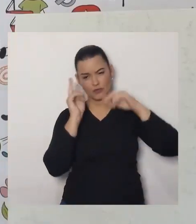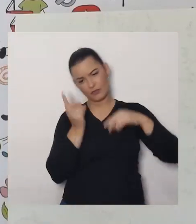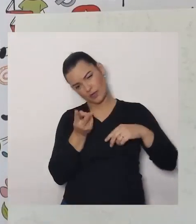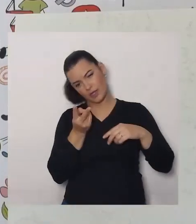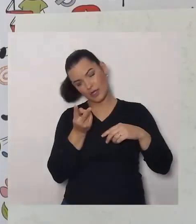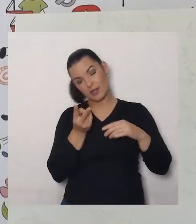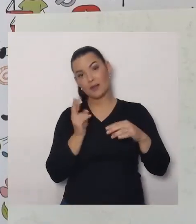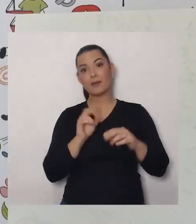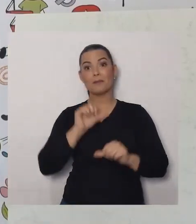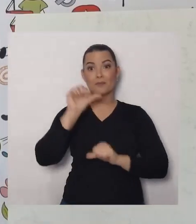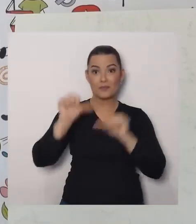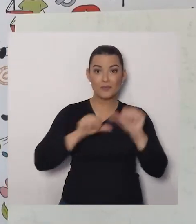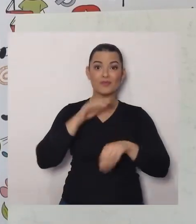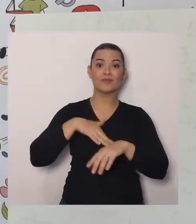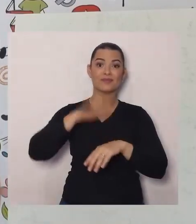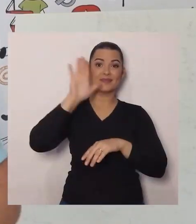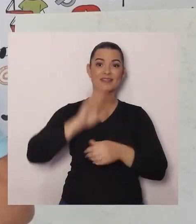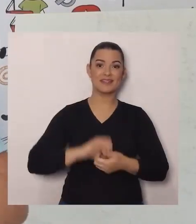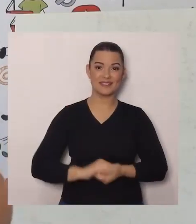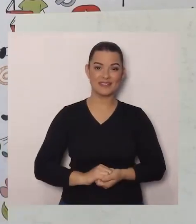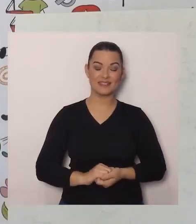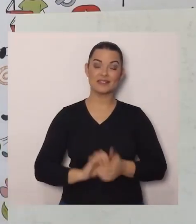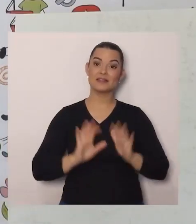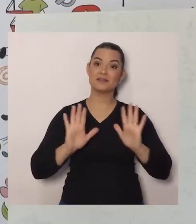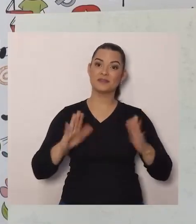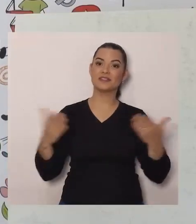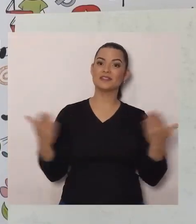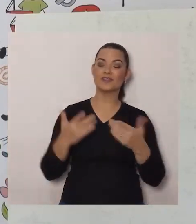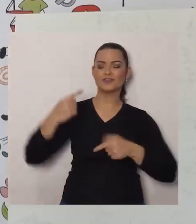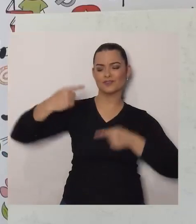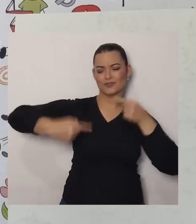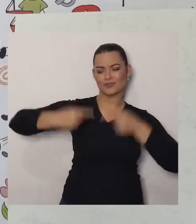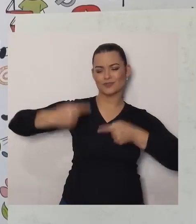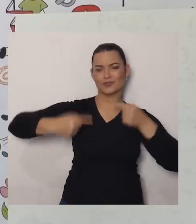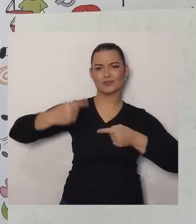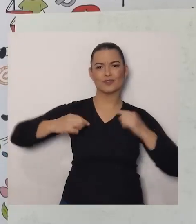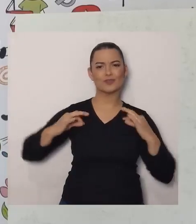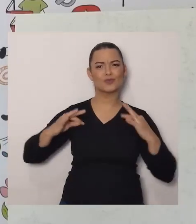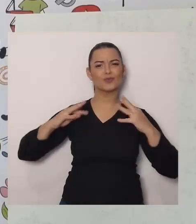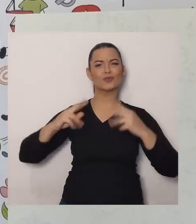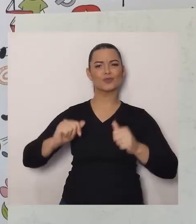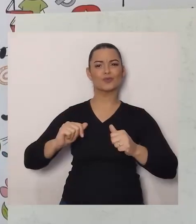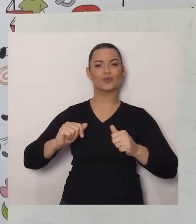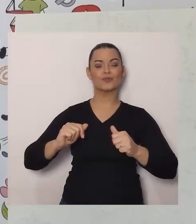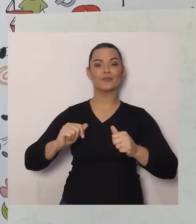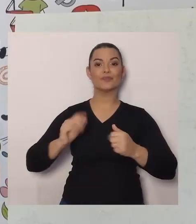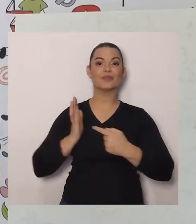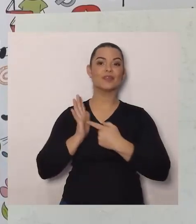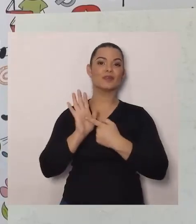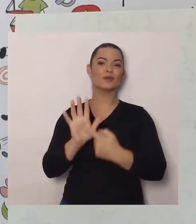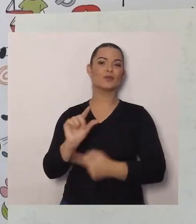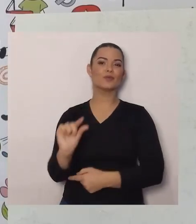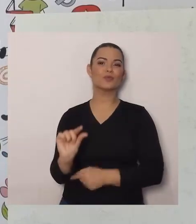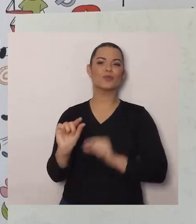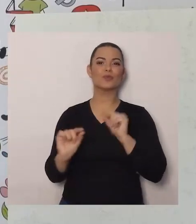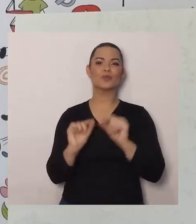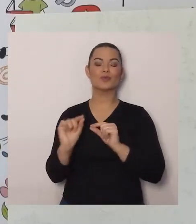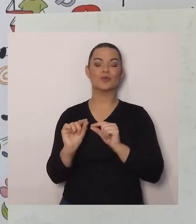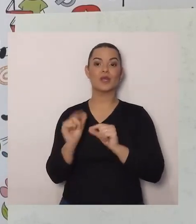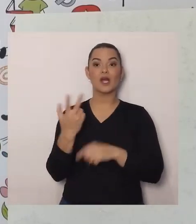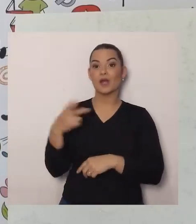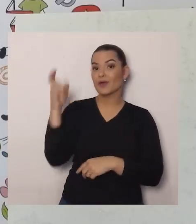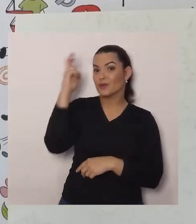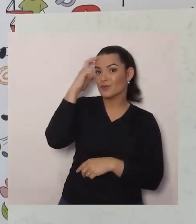ainda mais, Só que hoje, Nessa discussão toda, Nós vamos trazer, Um pouquinho, Dos aspectos,